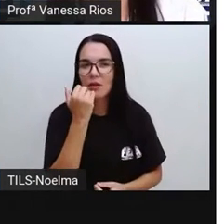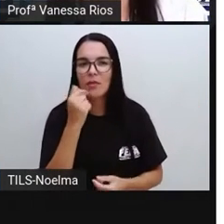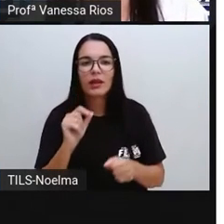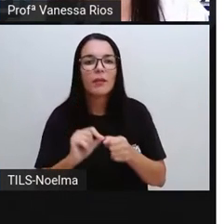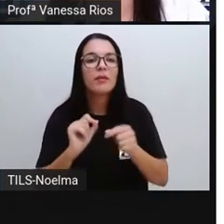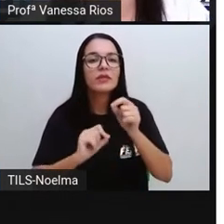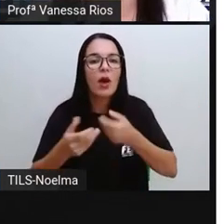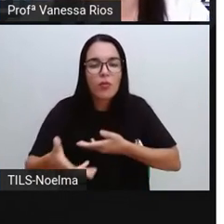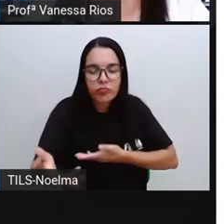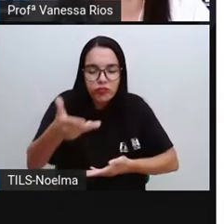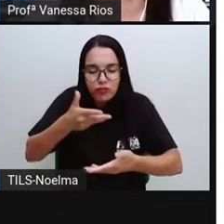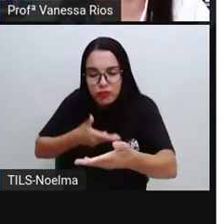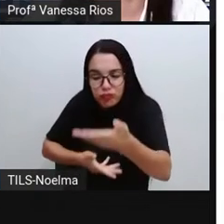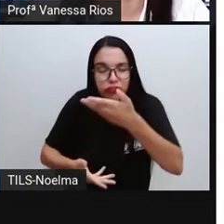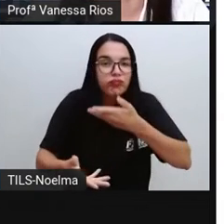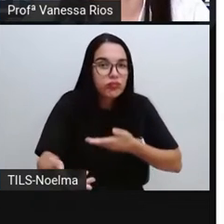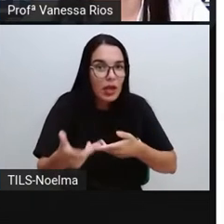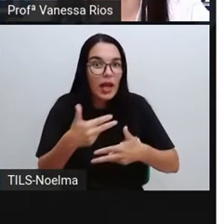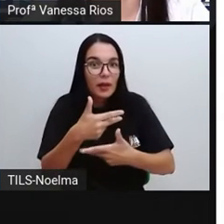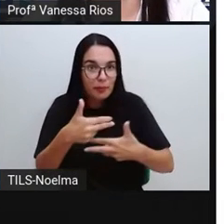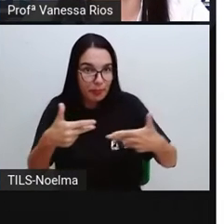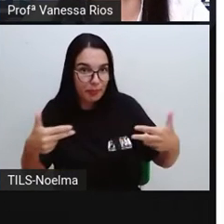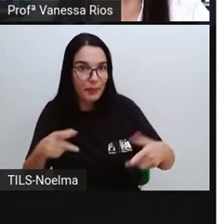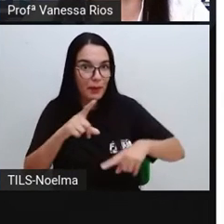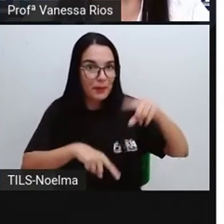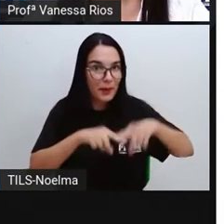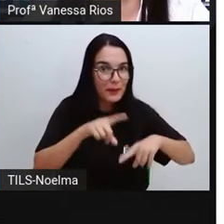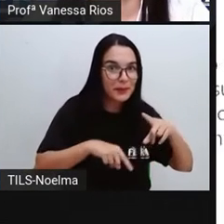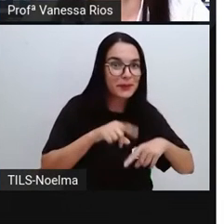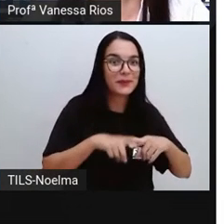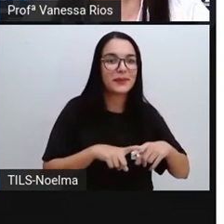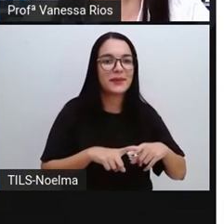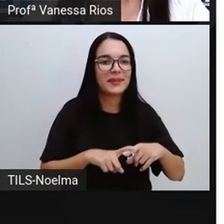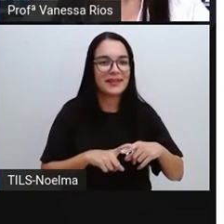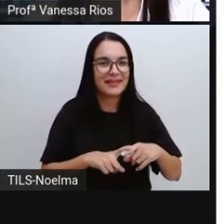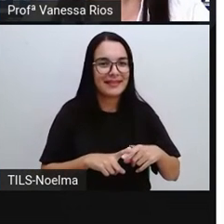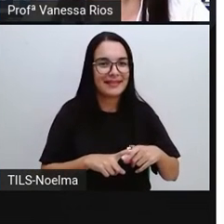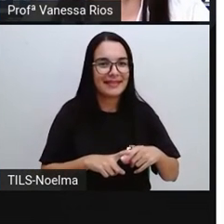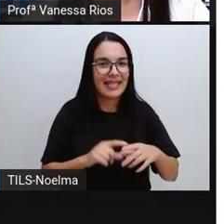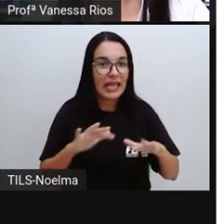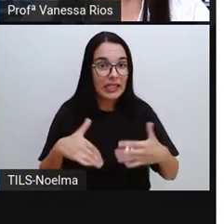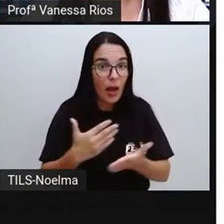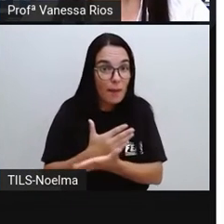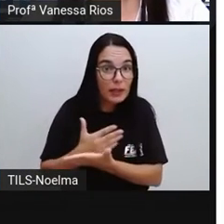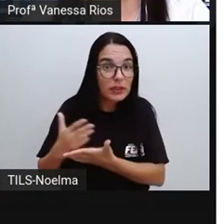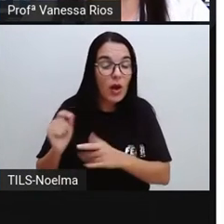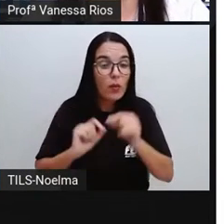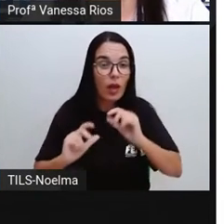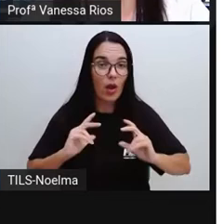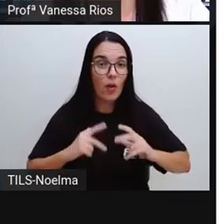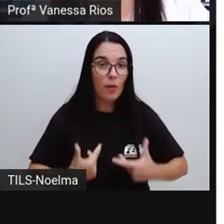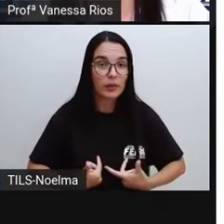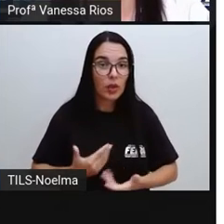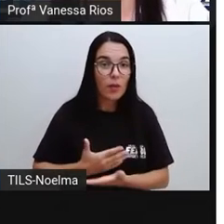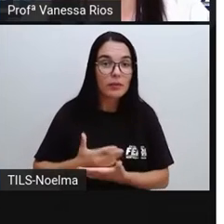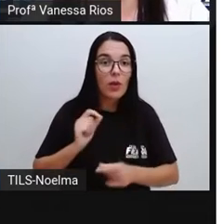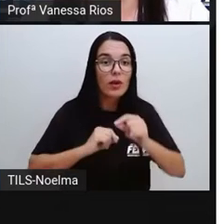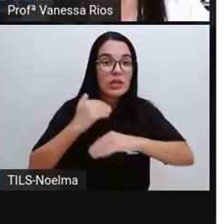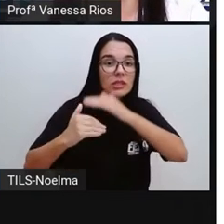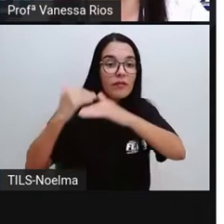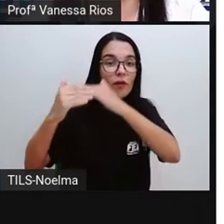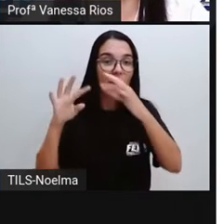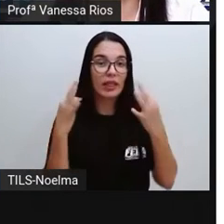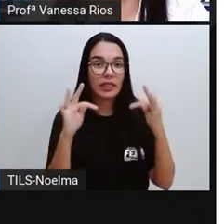mercadorias por outros gêneros que não eram por eles produzidos. A partir daí, o ser humano começou a